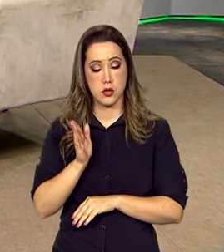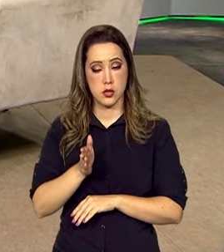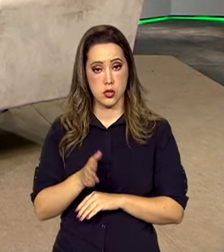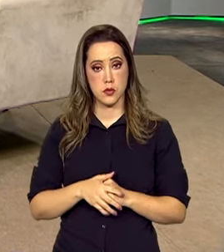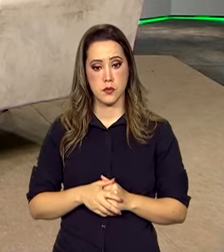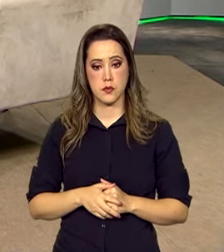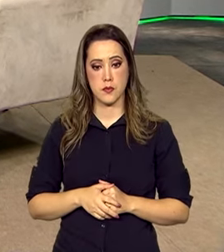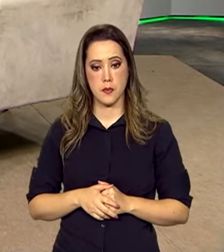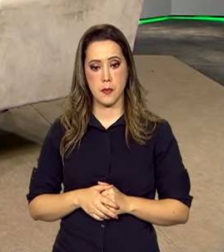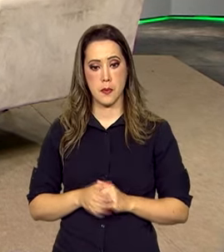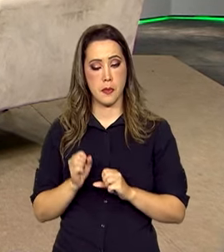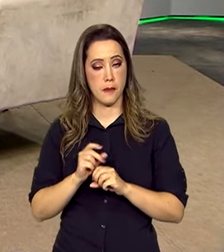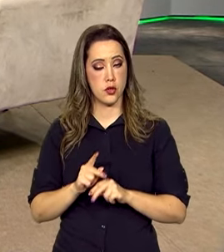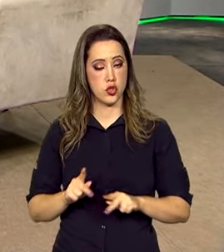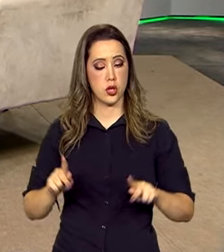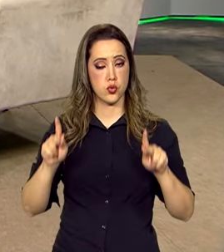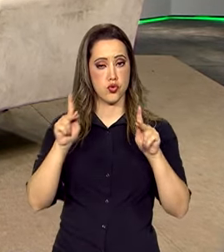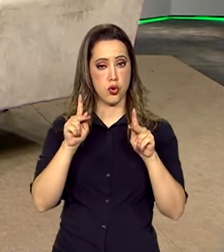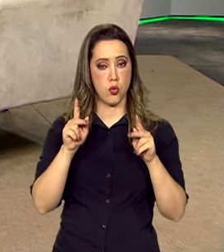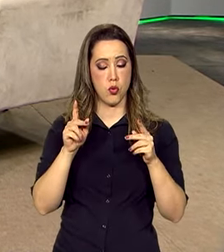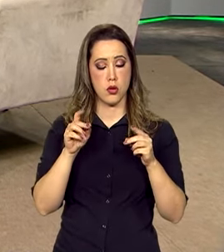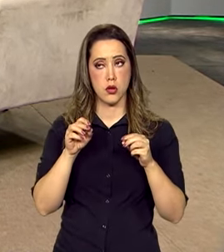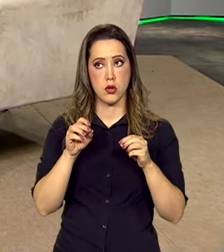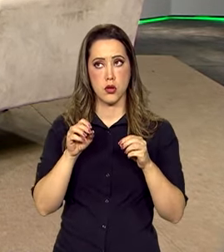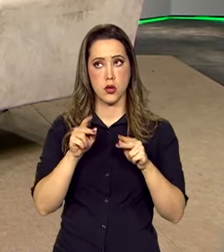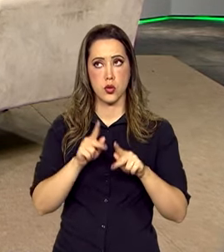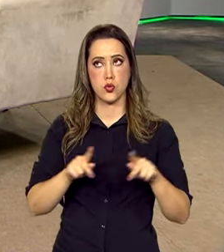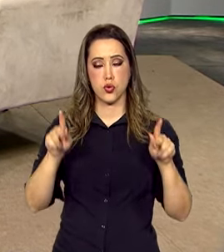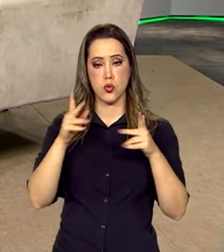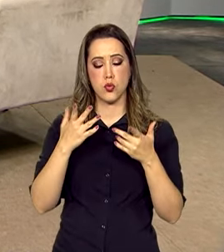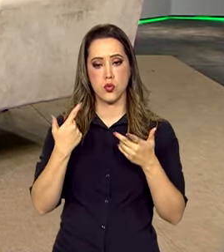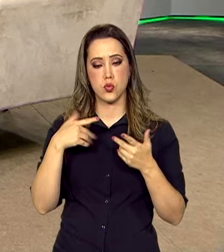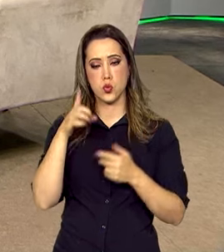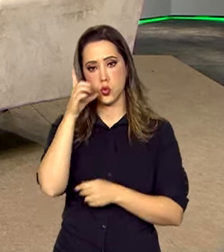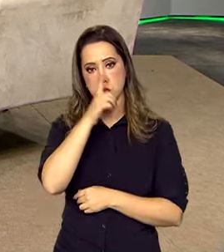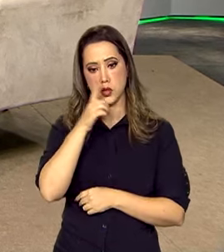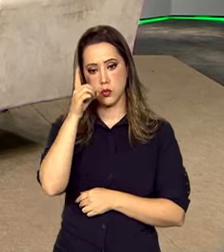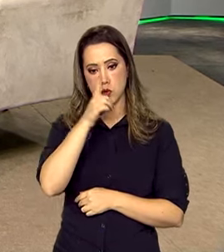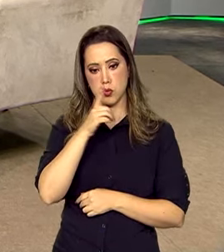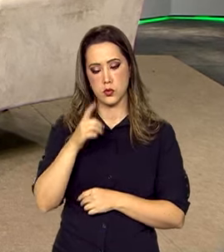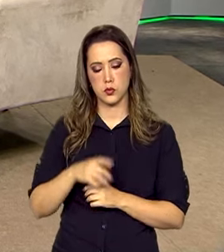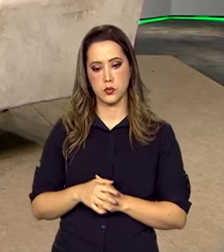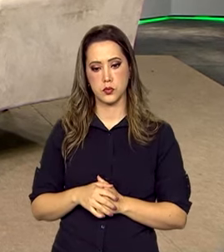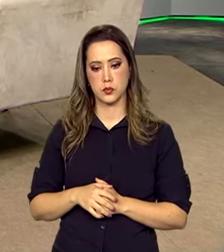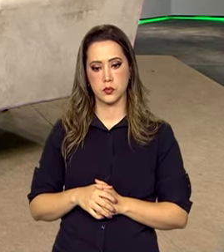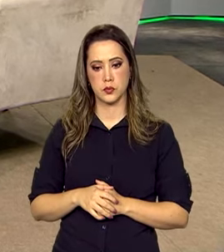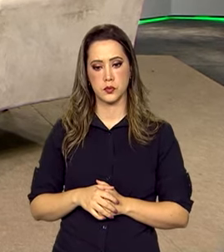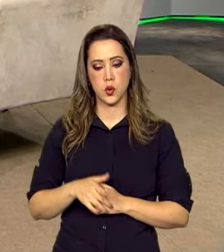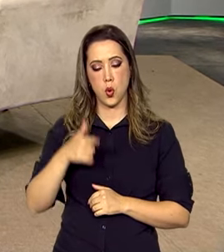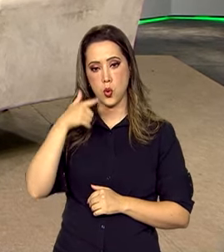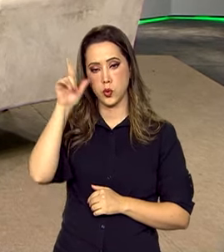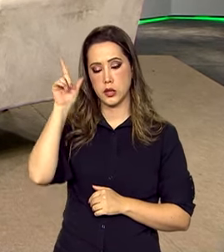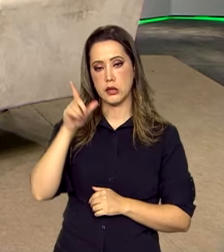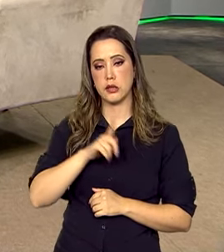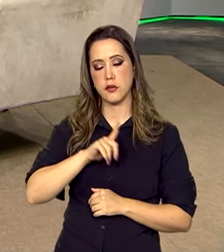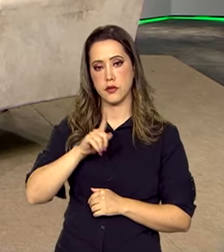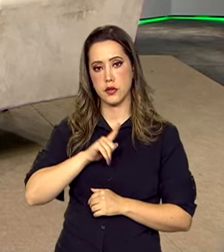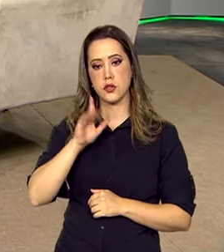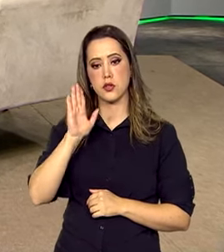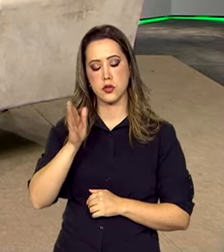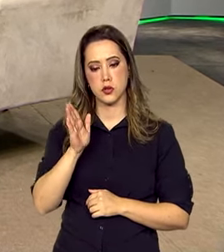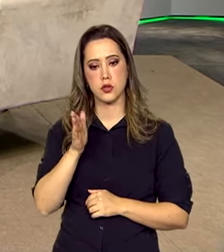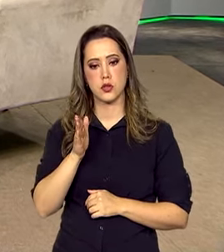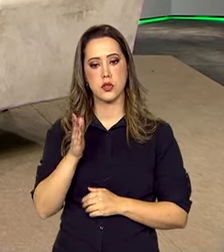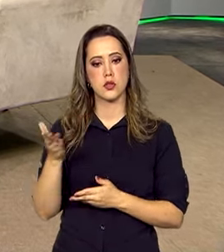show de domingo, ontem, já